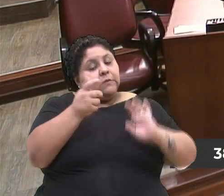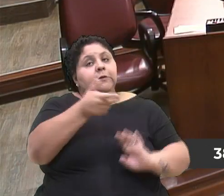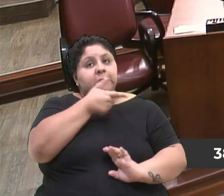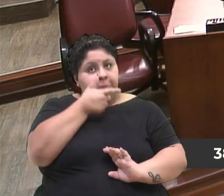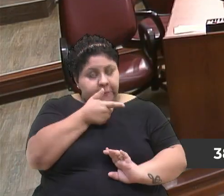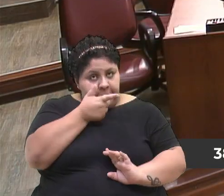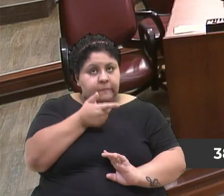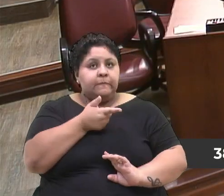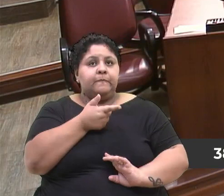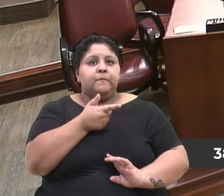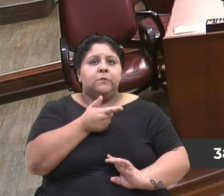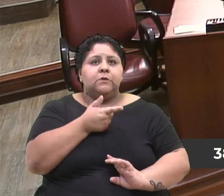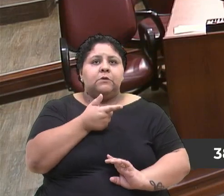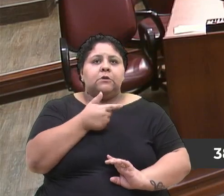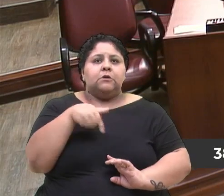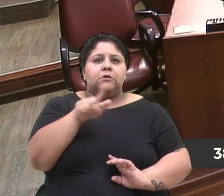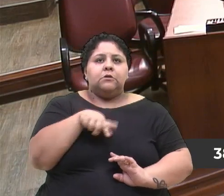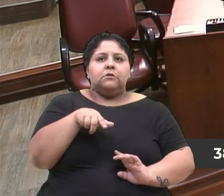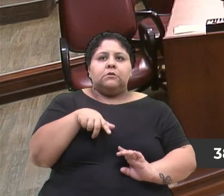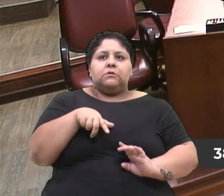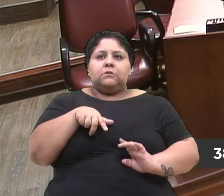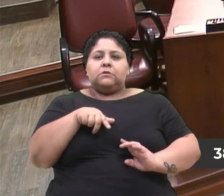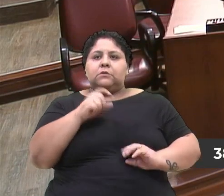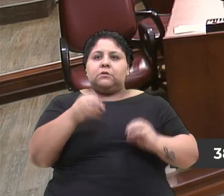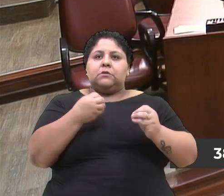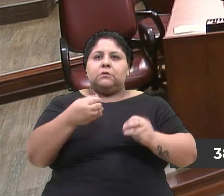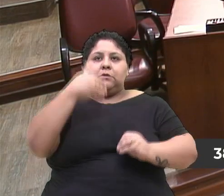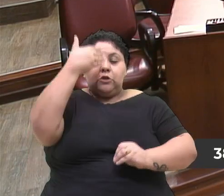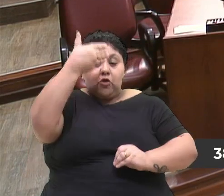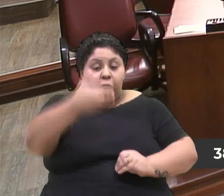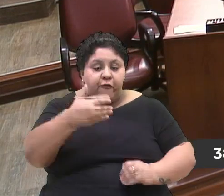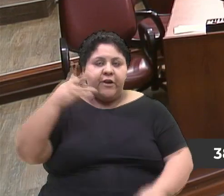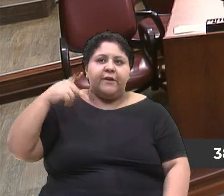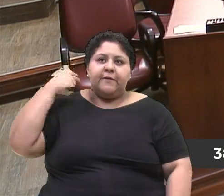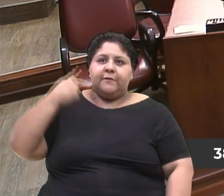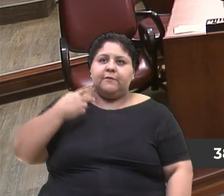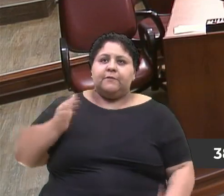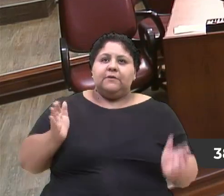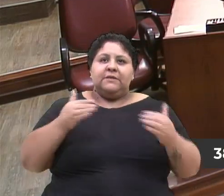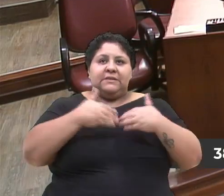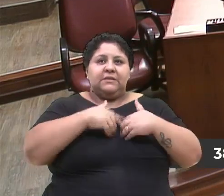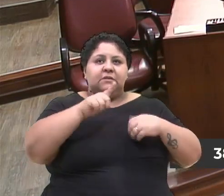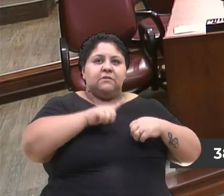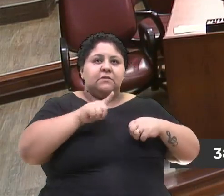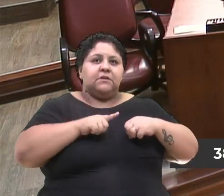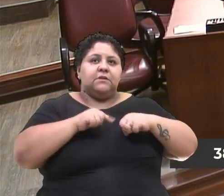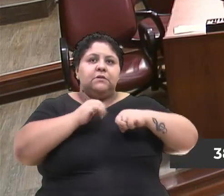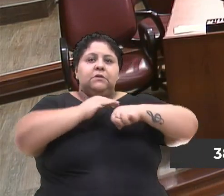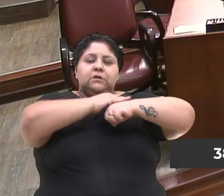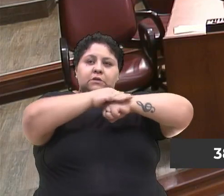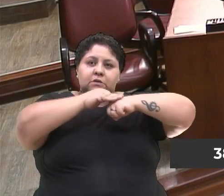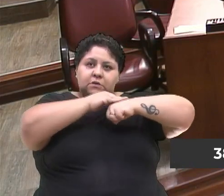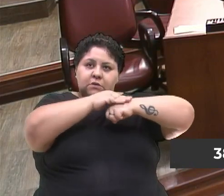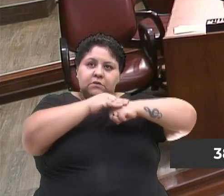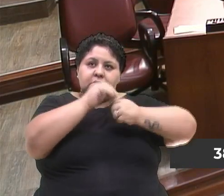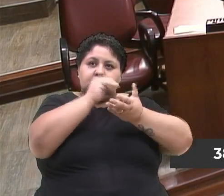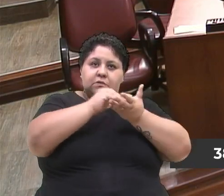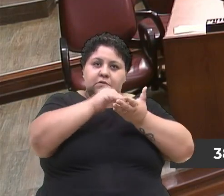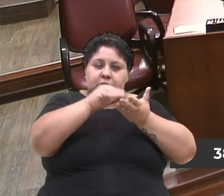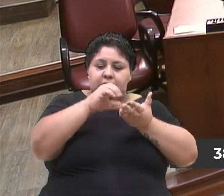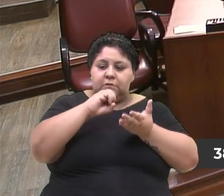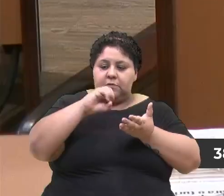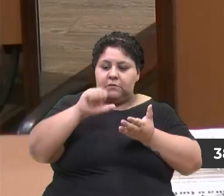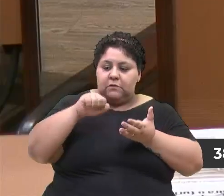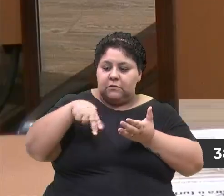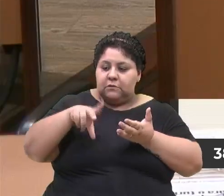disso. Nós, enquanto Frente Parlamentar do Autismo, nós vínhamos fazendo uma conversa com a secretária Sandra, com algumas